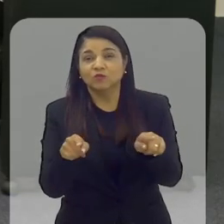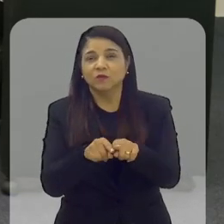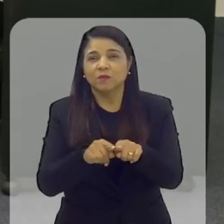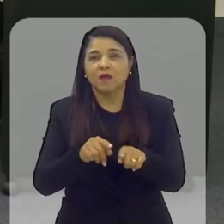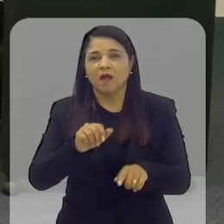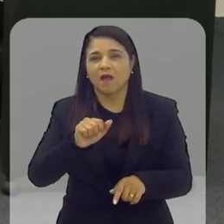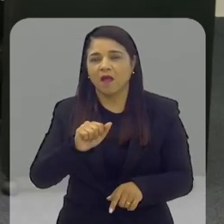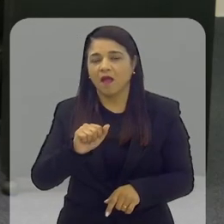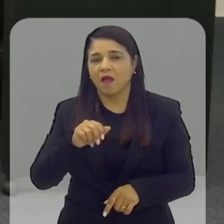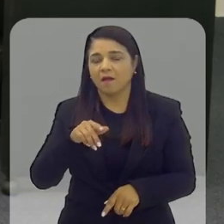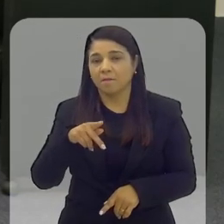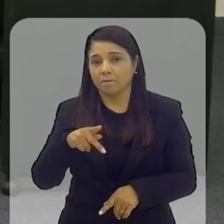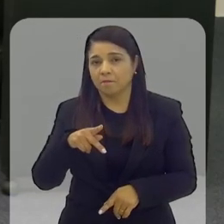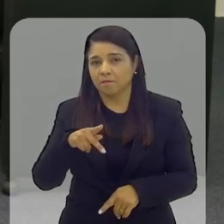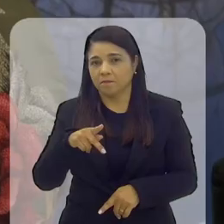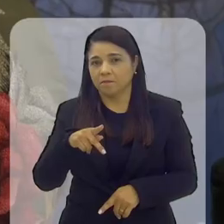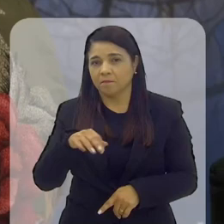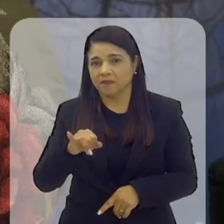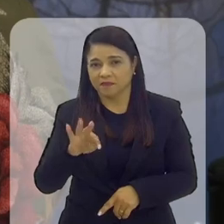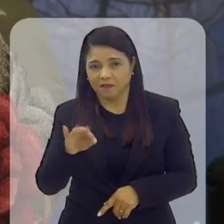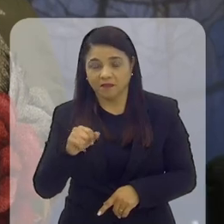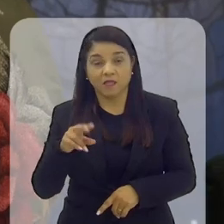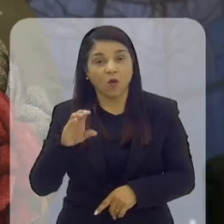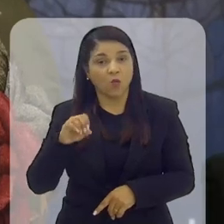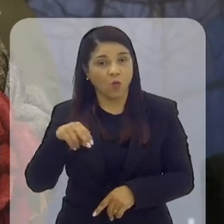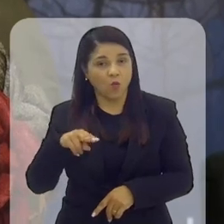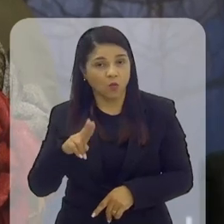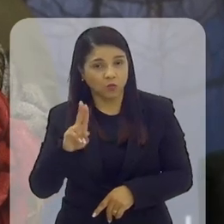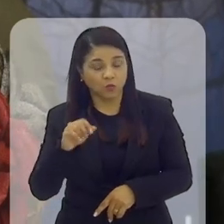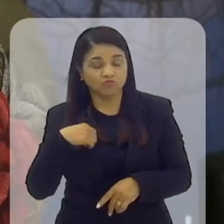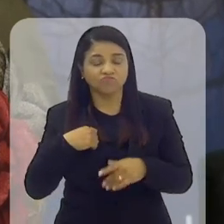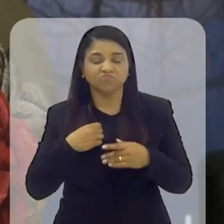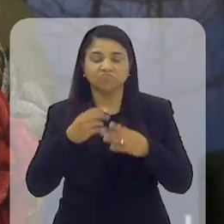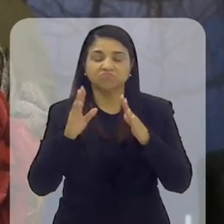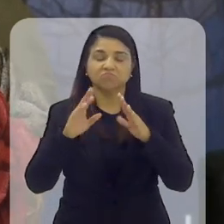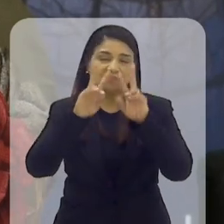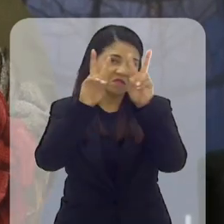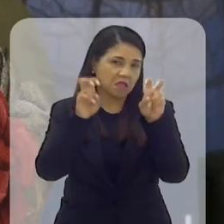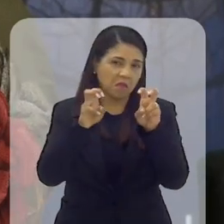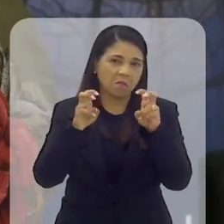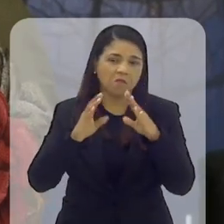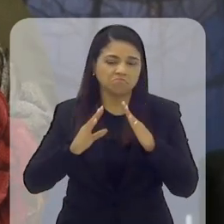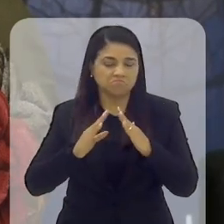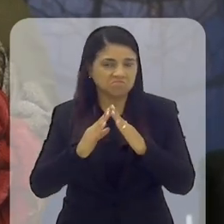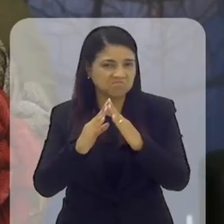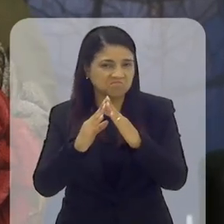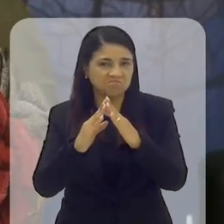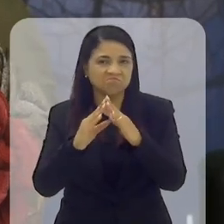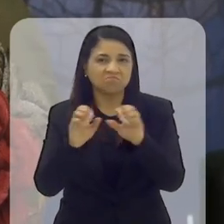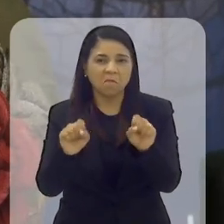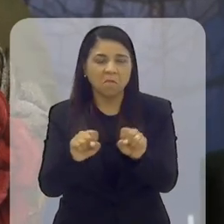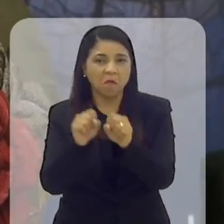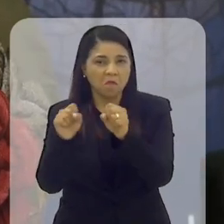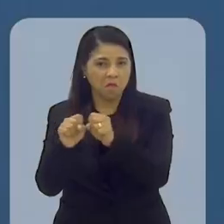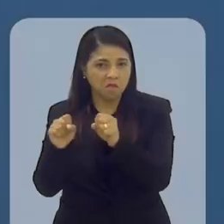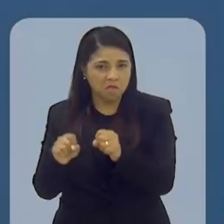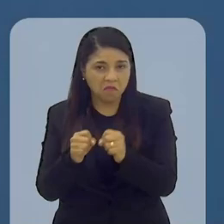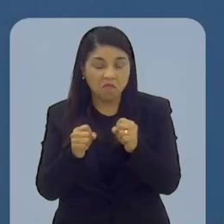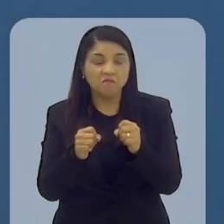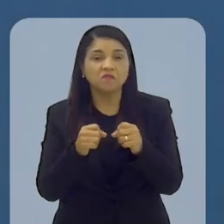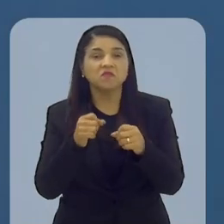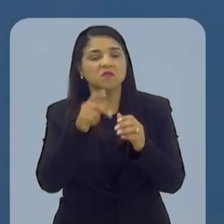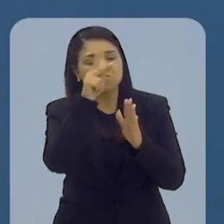ao Habitat da ONU para falarmos sobre a questão de habitações precárias, a